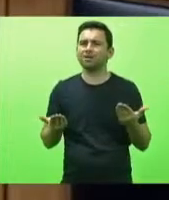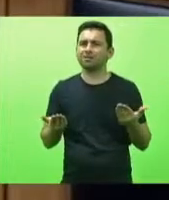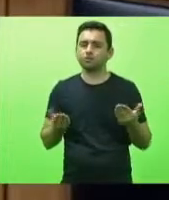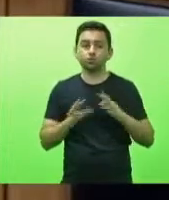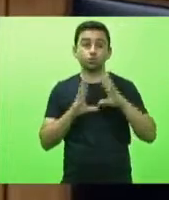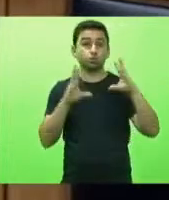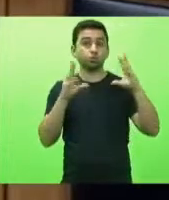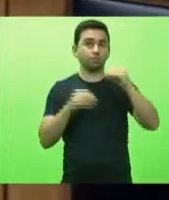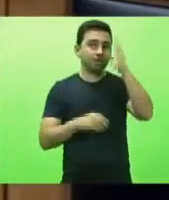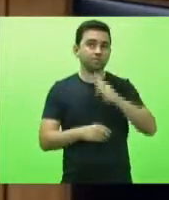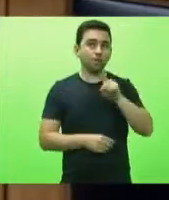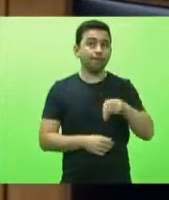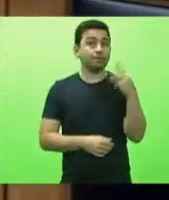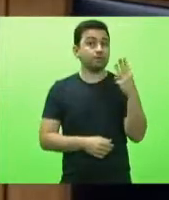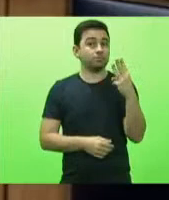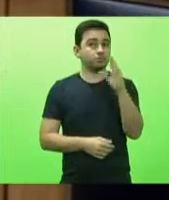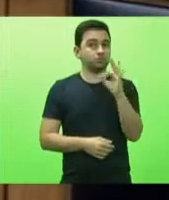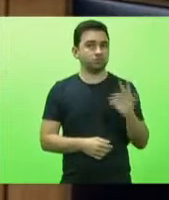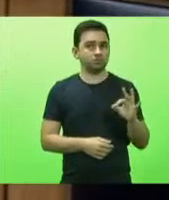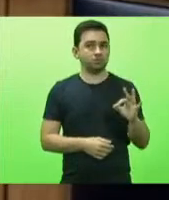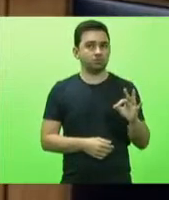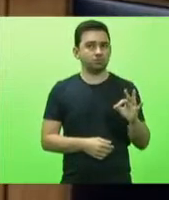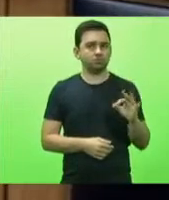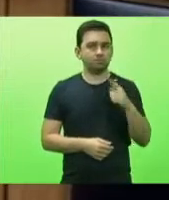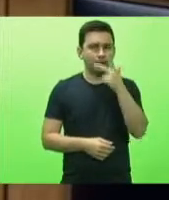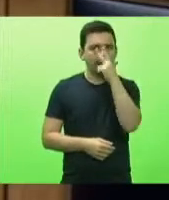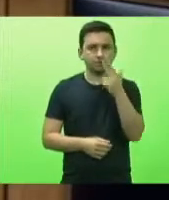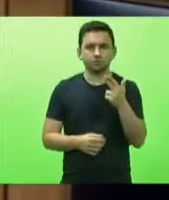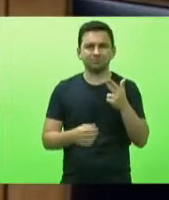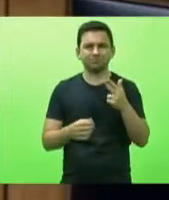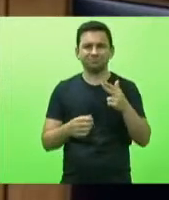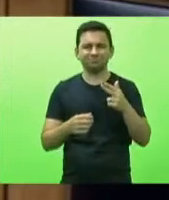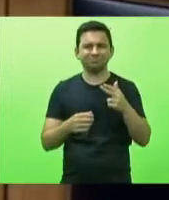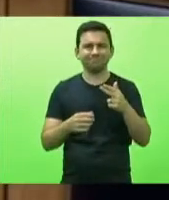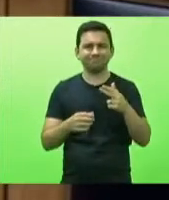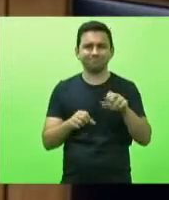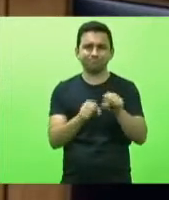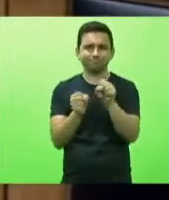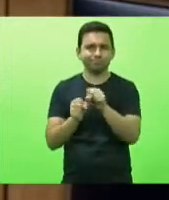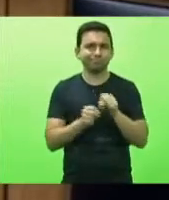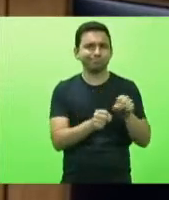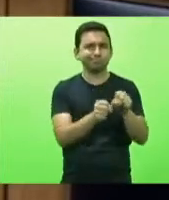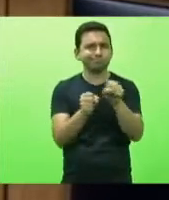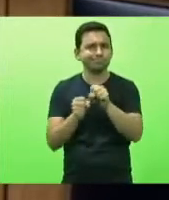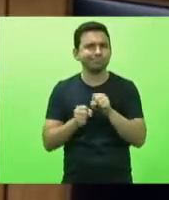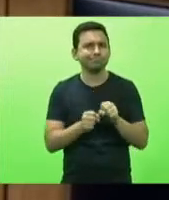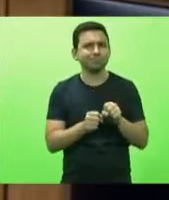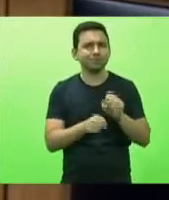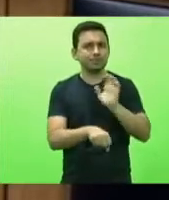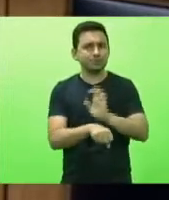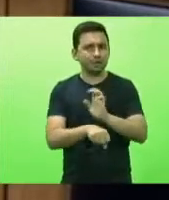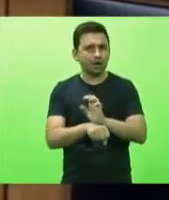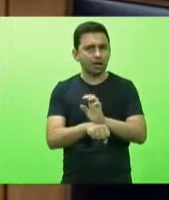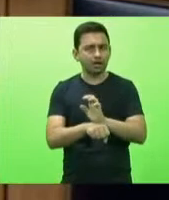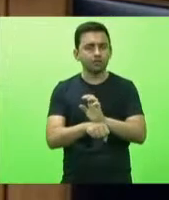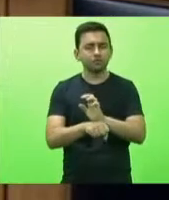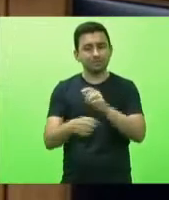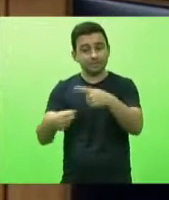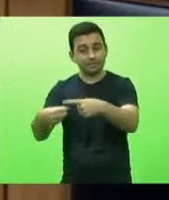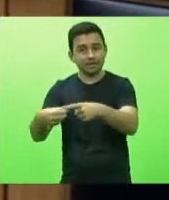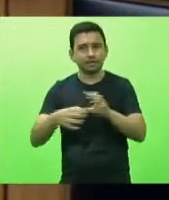% há uma desintegração notória isso é notório entre o estado e os municípios